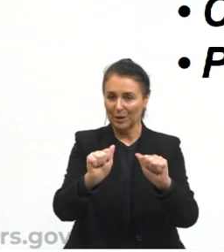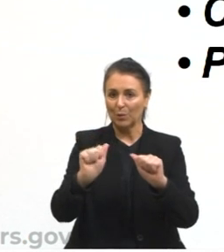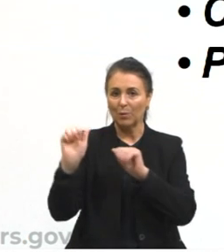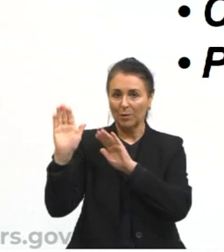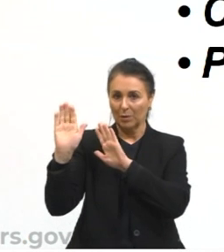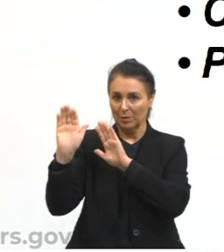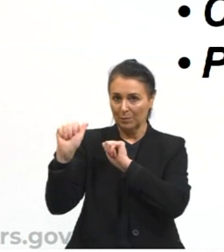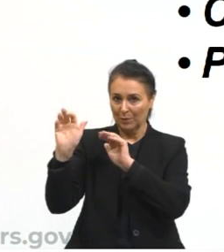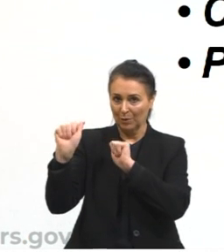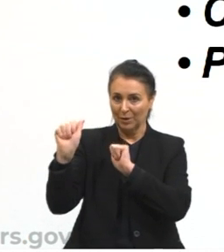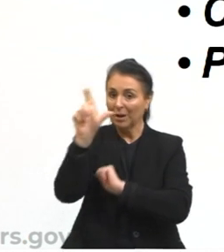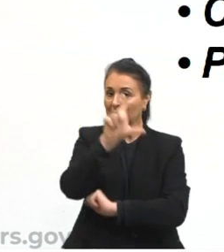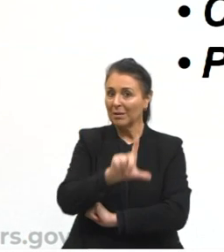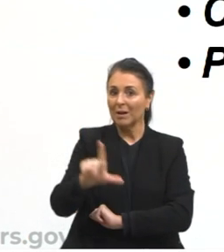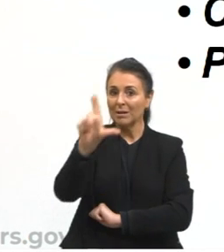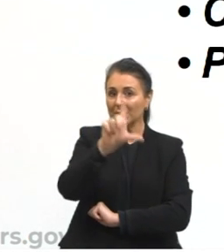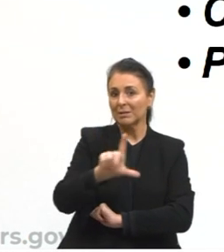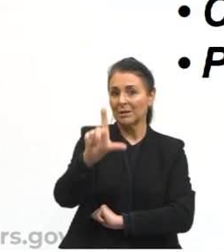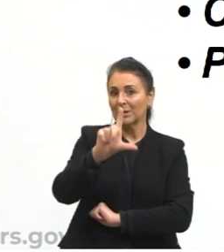literário.